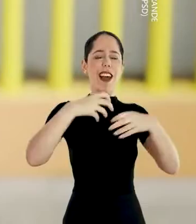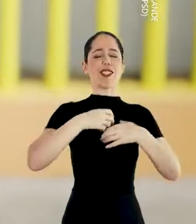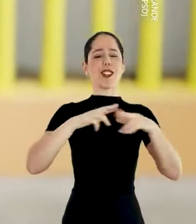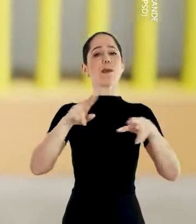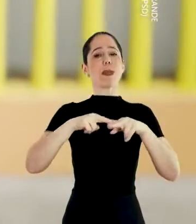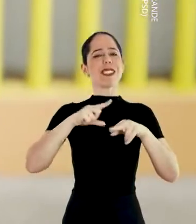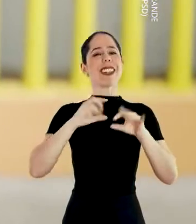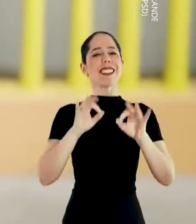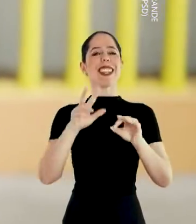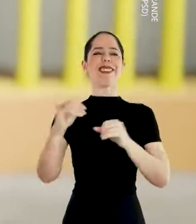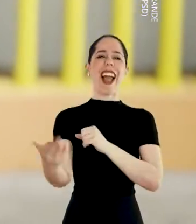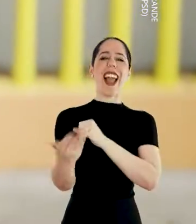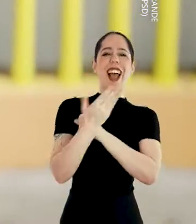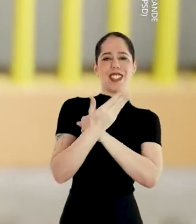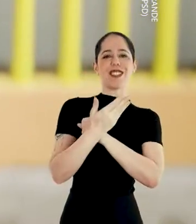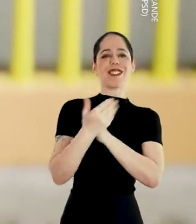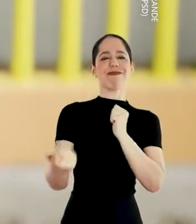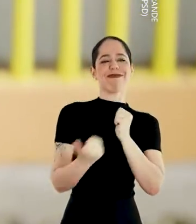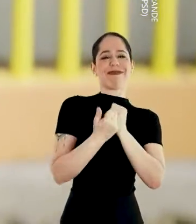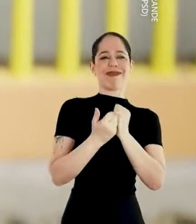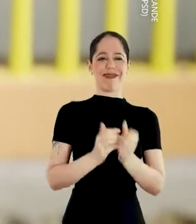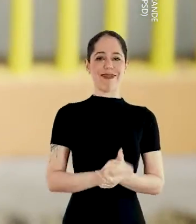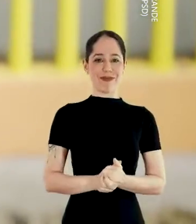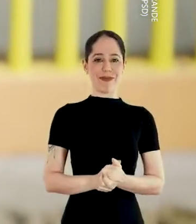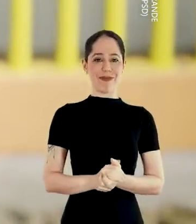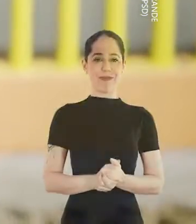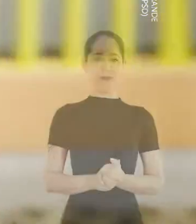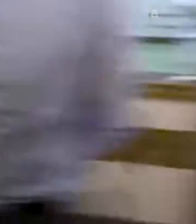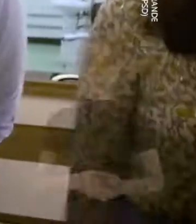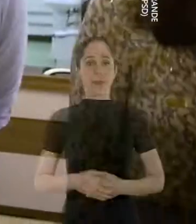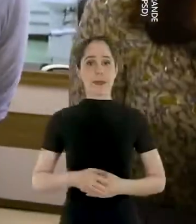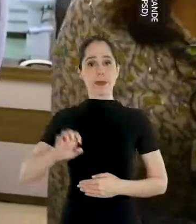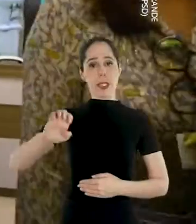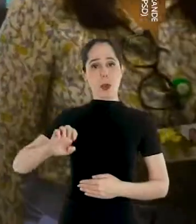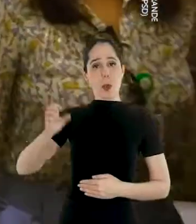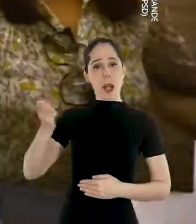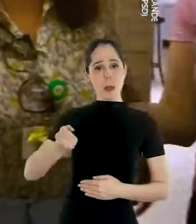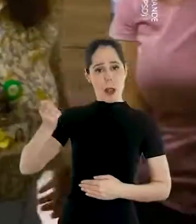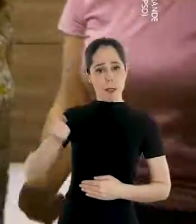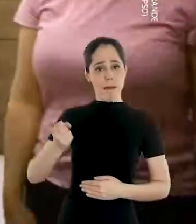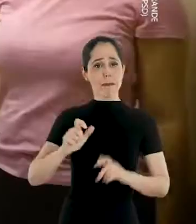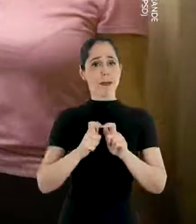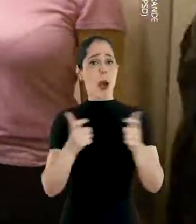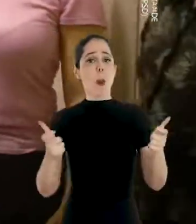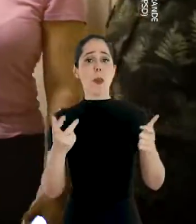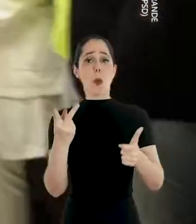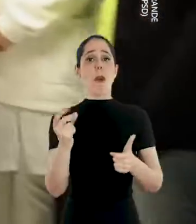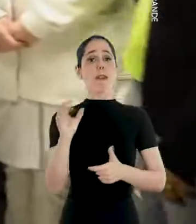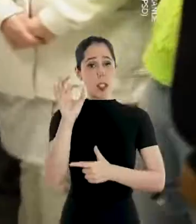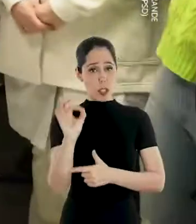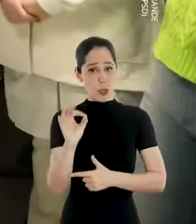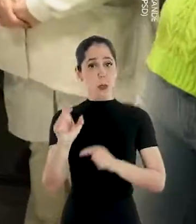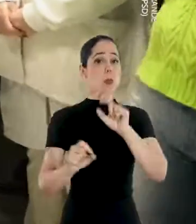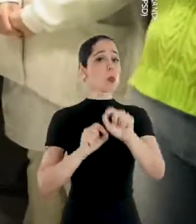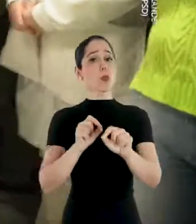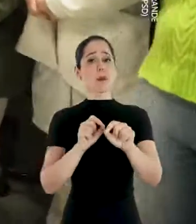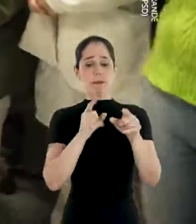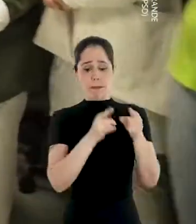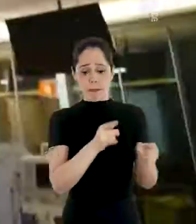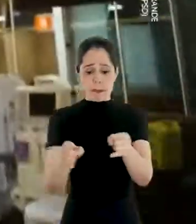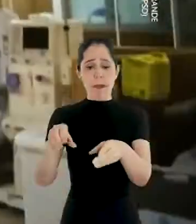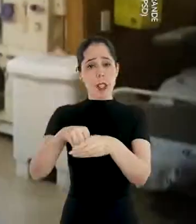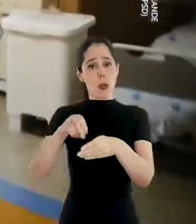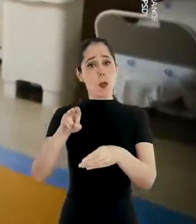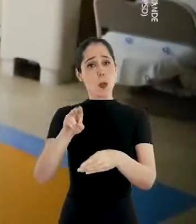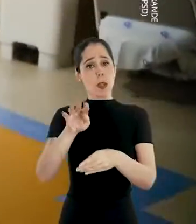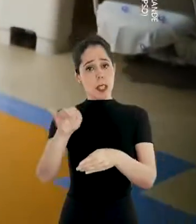É um olhar diferente. Então, eu tenho certeza que vai ajudar e vai estar do nosso lado. Eduardo aumentou em 20% os leitos de UTI.